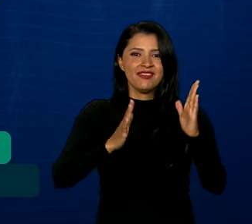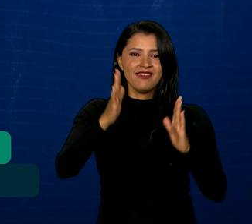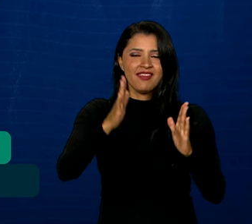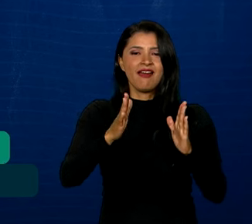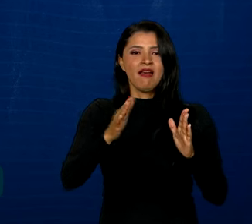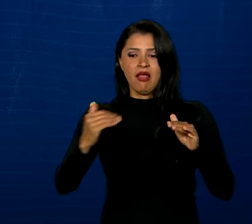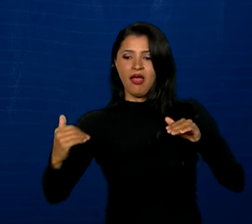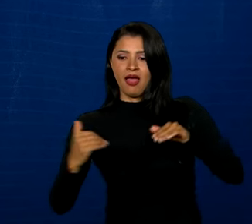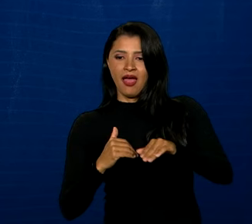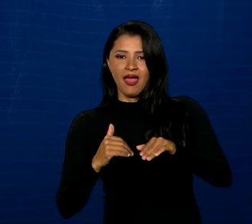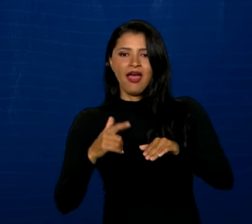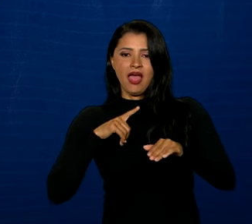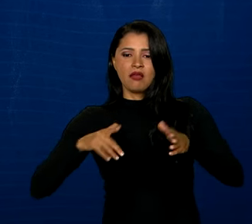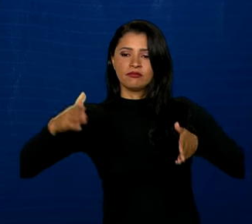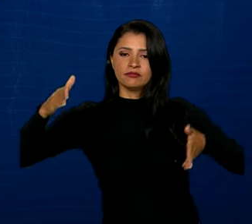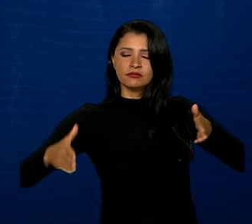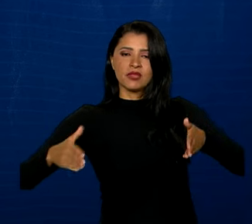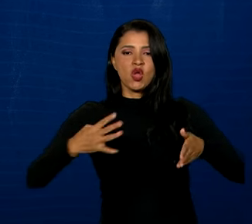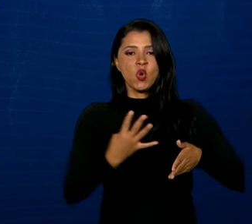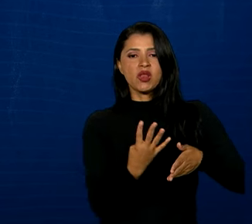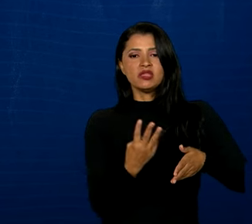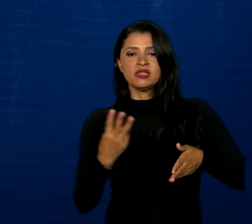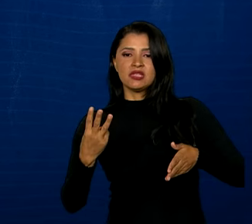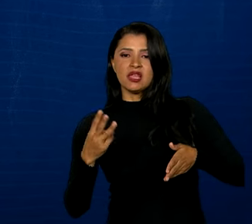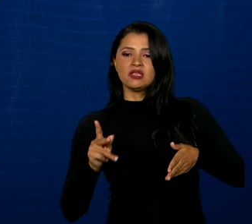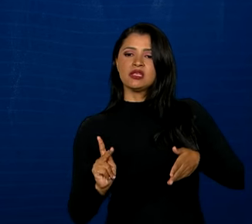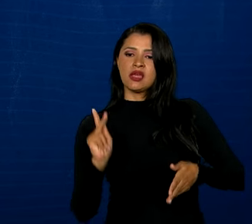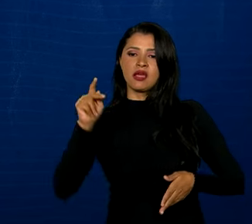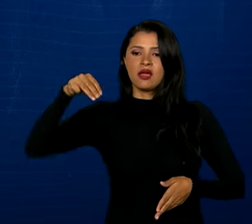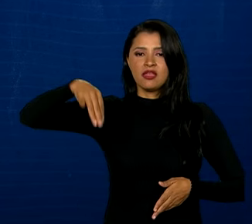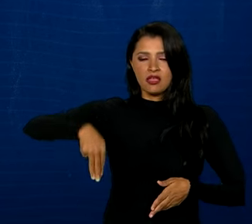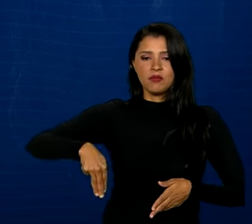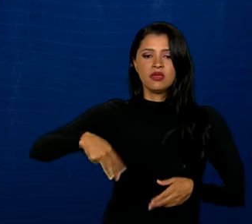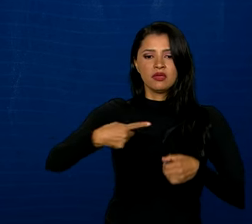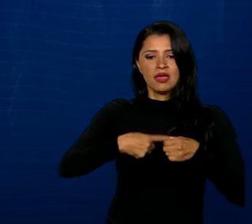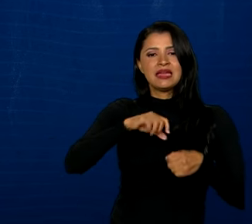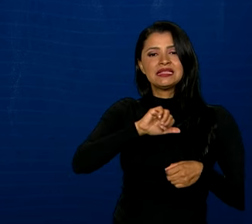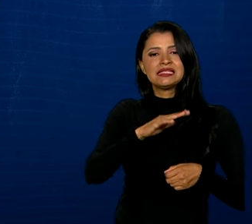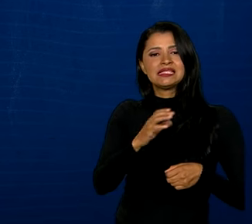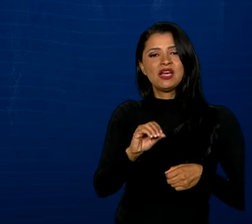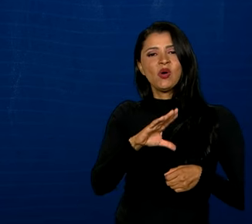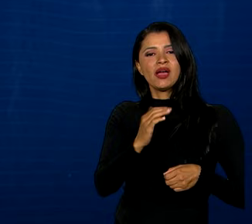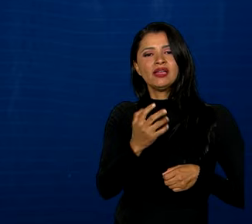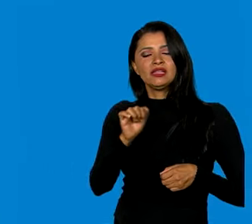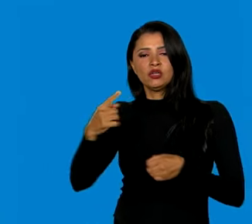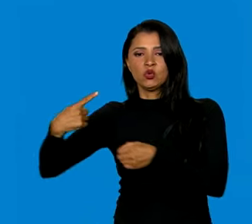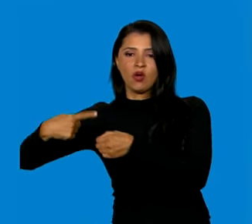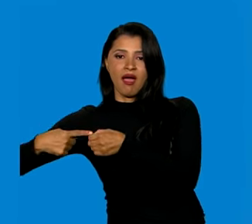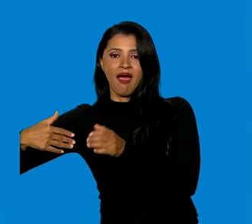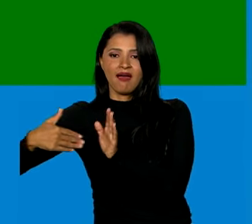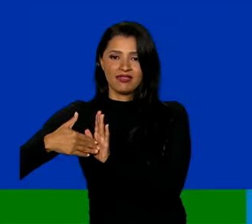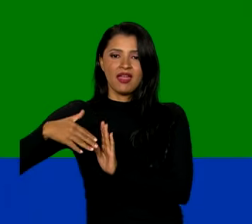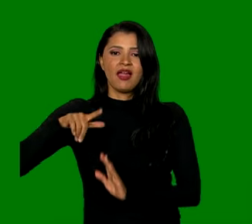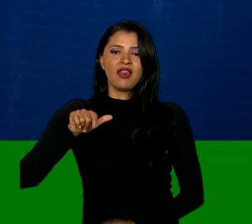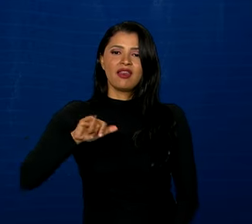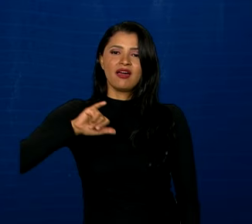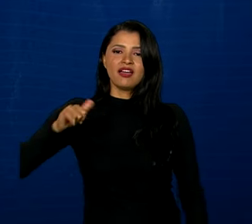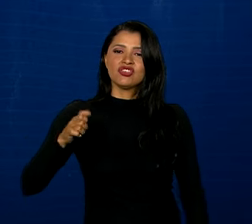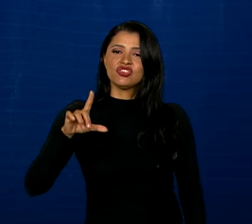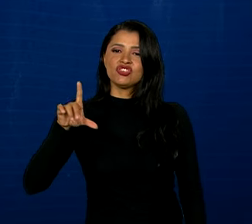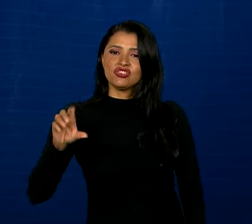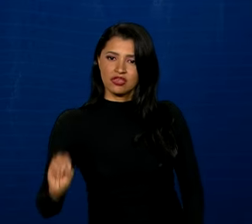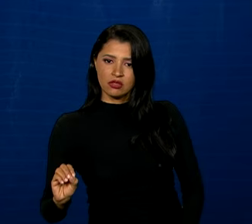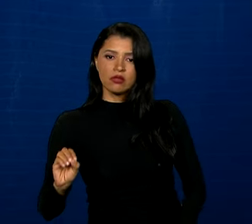duplicação, o trecho de 43 quilômetros de São Caetano a Lagedo. A duplicação do